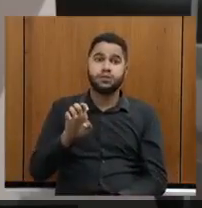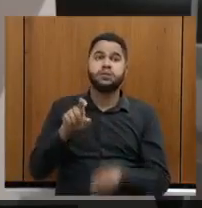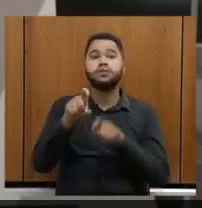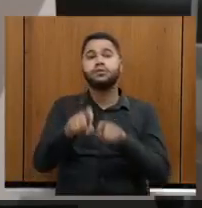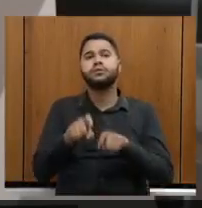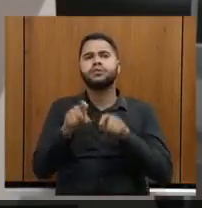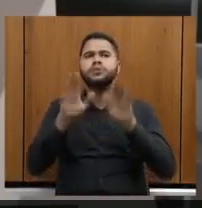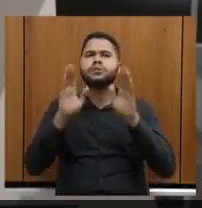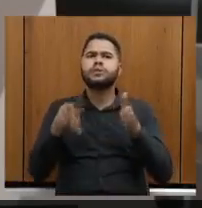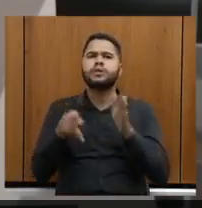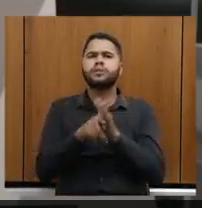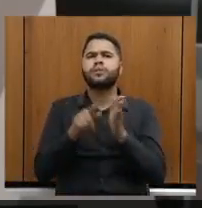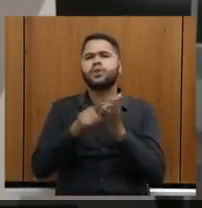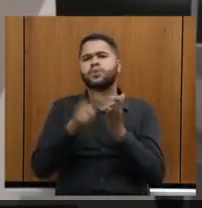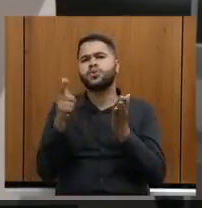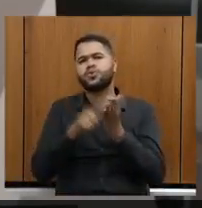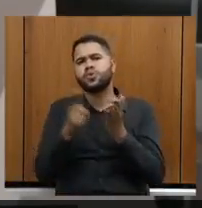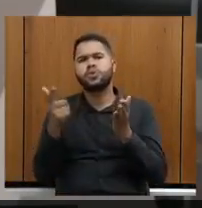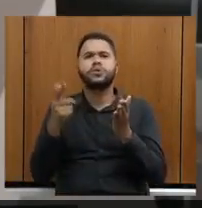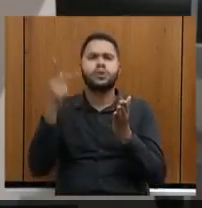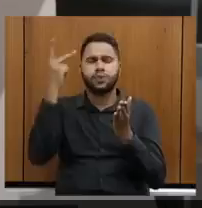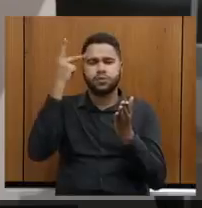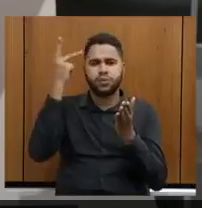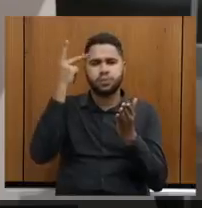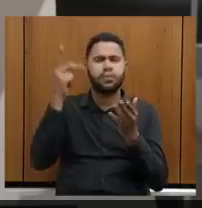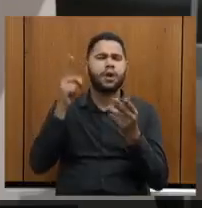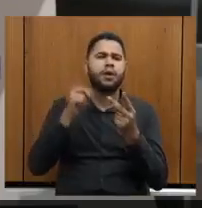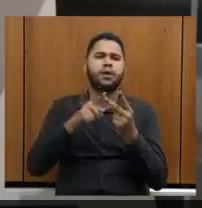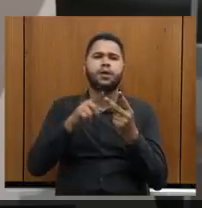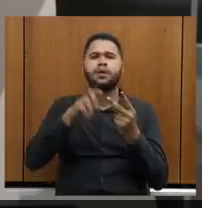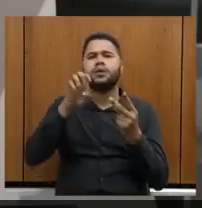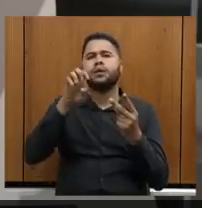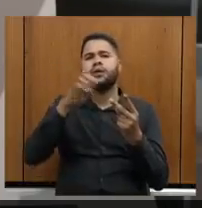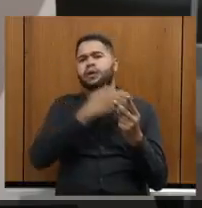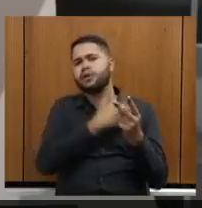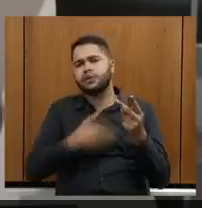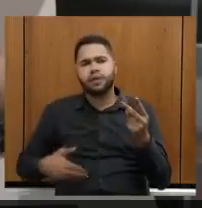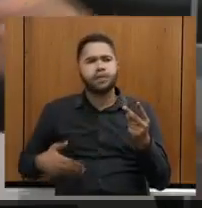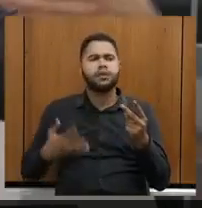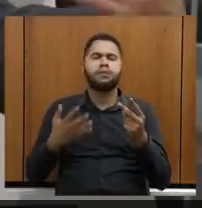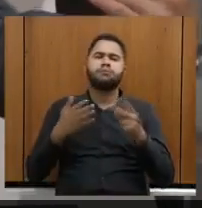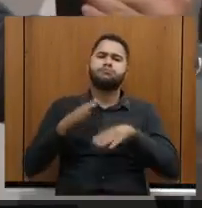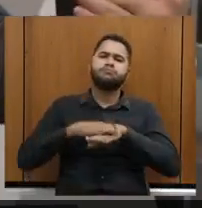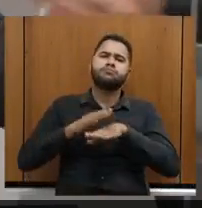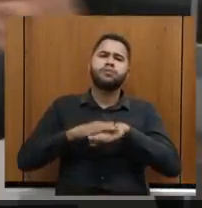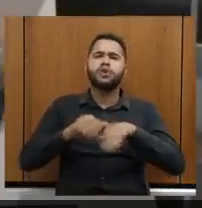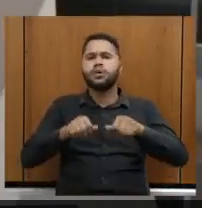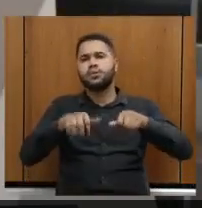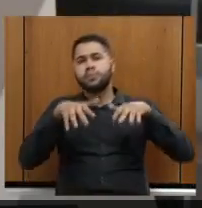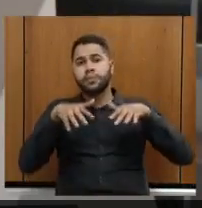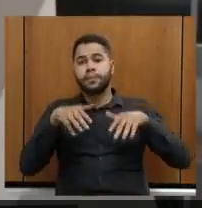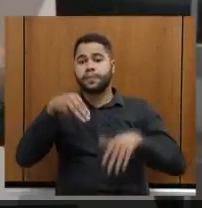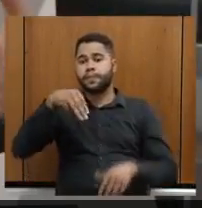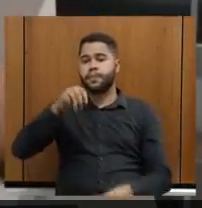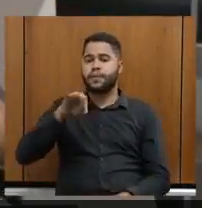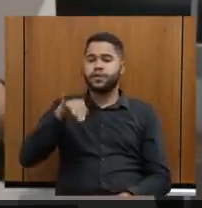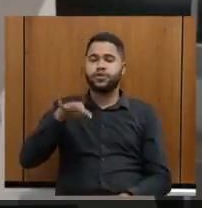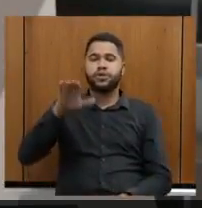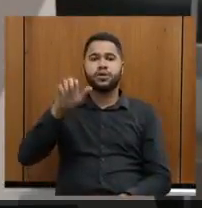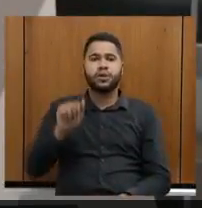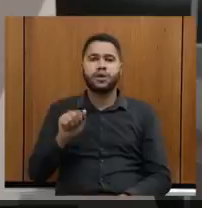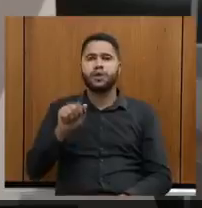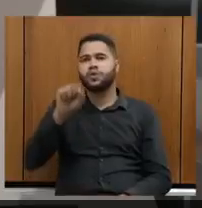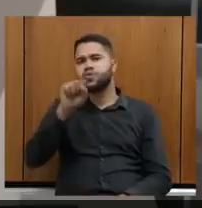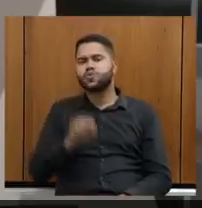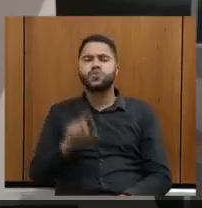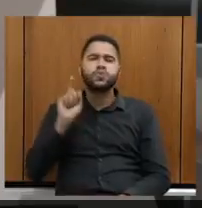saiu em jornais de São Paulo, Estadão e Folha, que tem um público muito grande, sobretudo para a Mantiqueira, sobretudo para o sul de